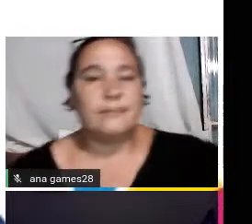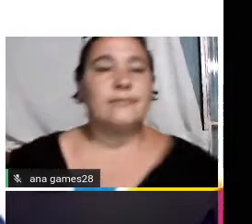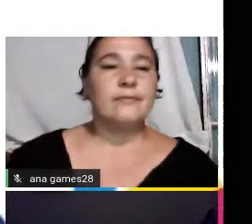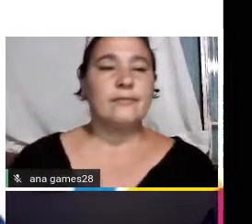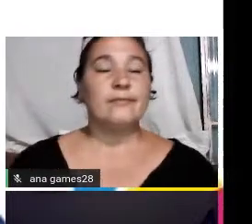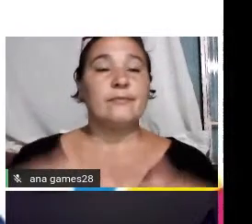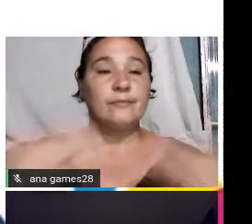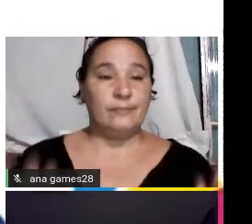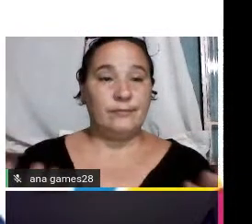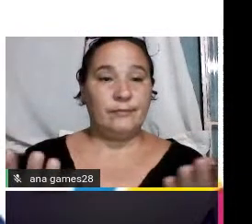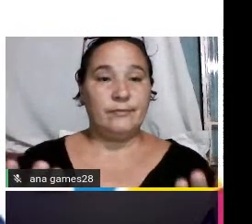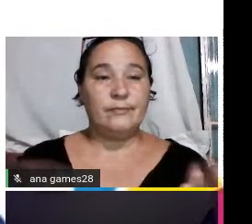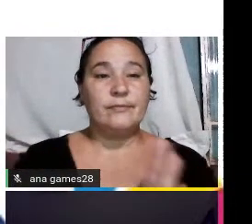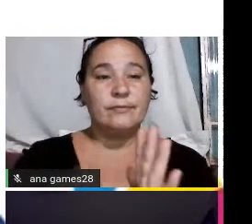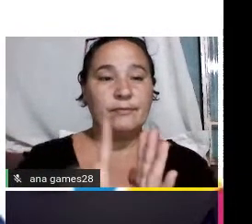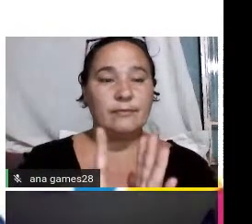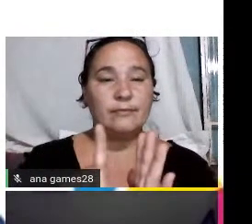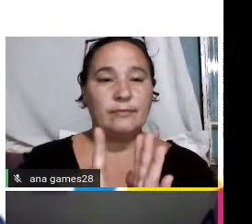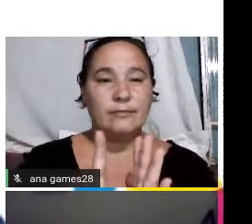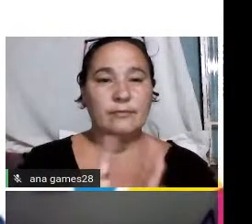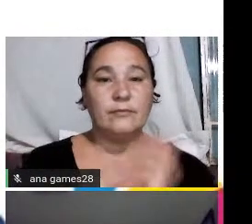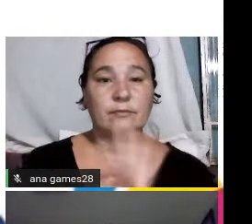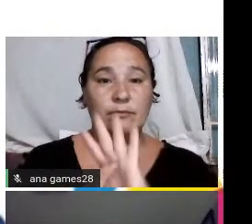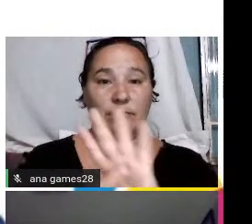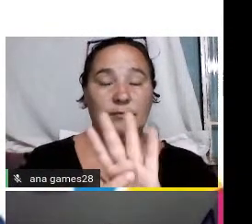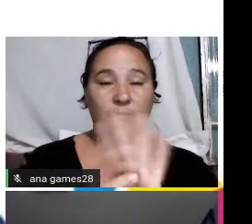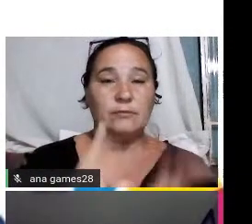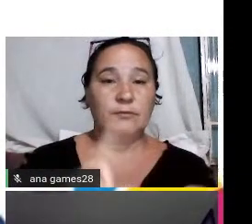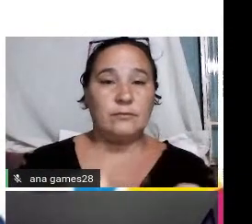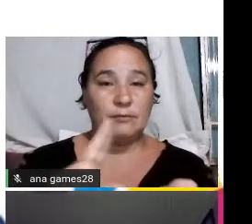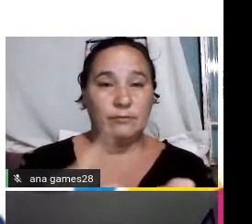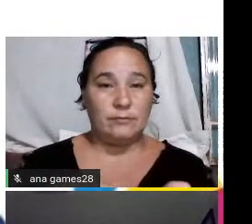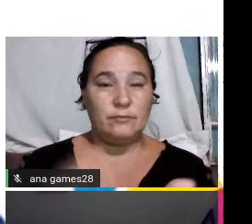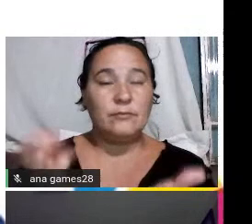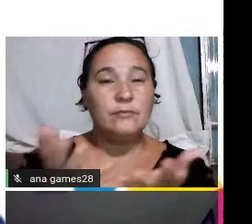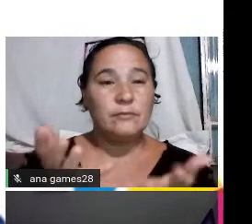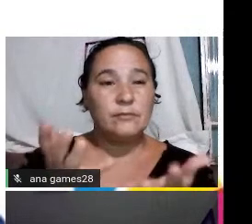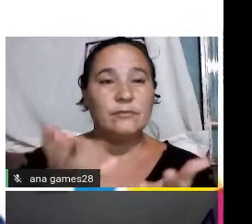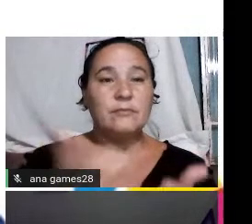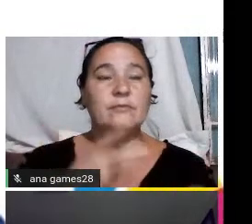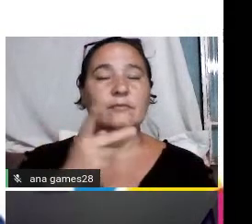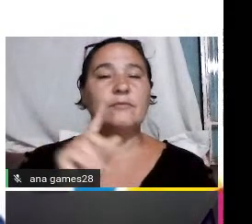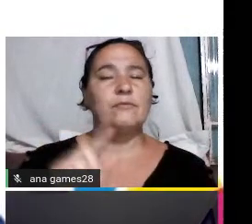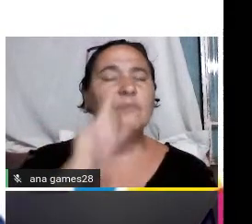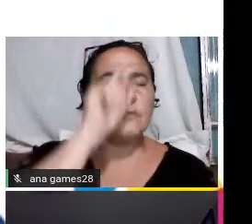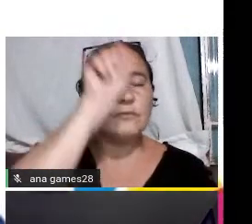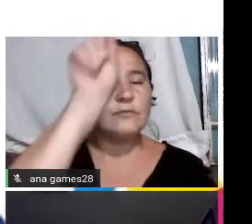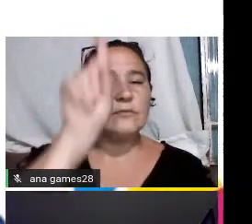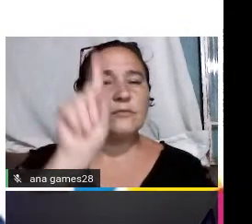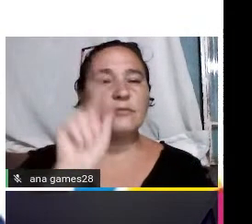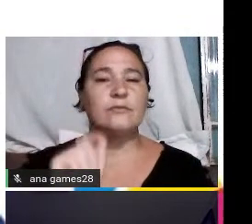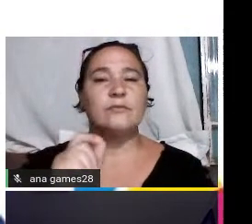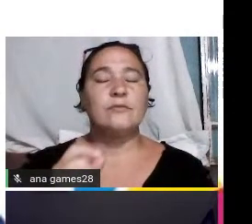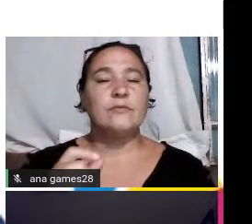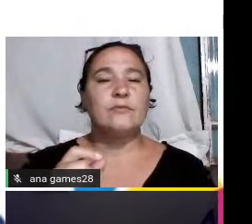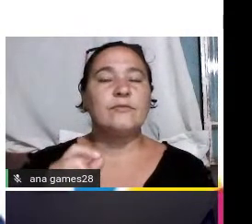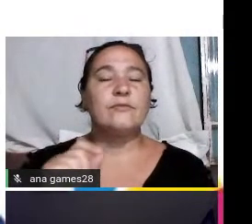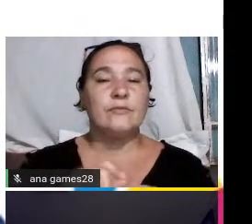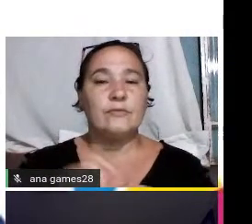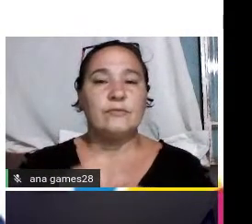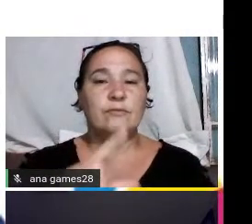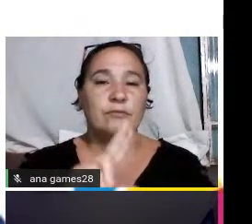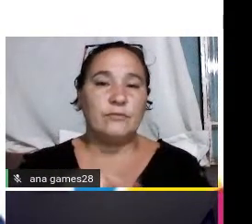então antes de eu apresentar o aplicativo em si eu queria dizer um pouco da ideia do que move o